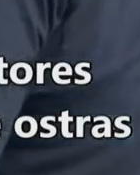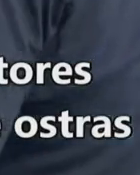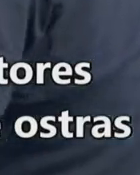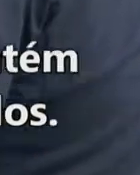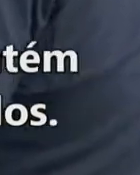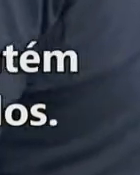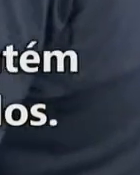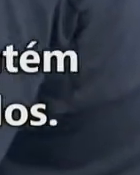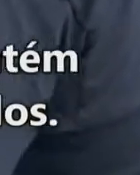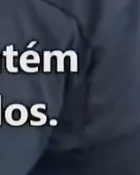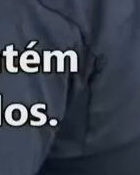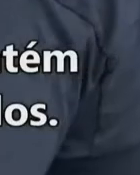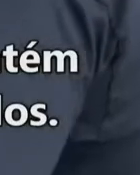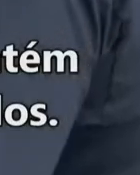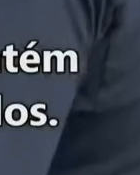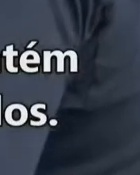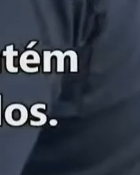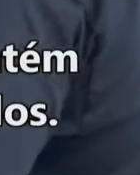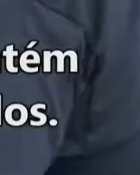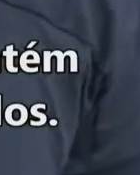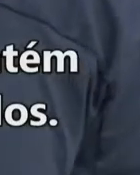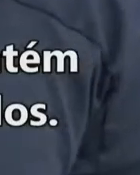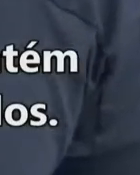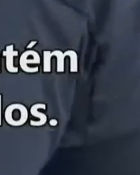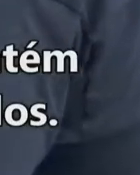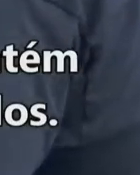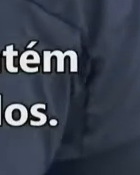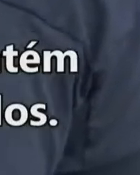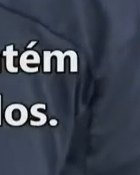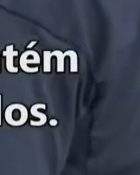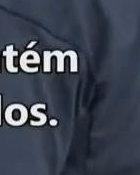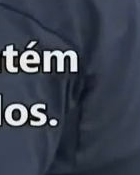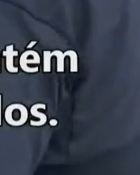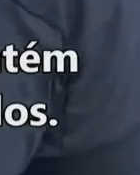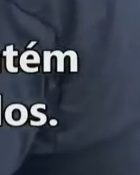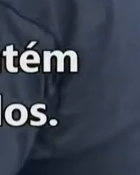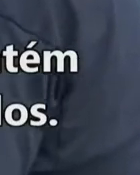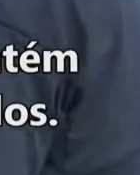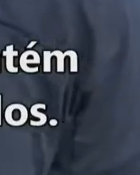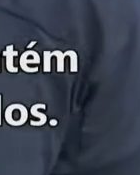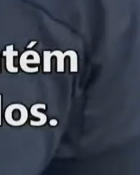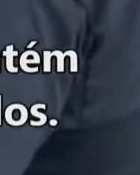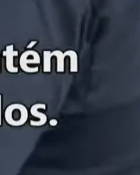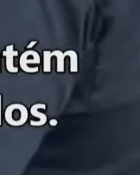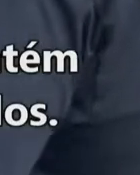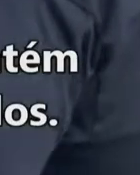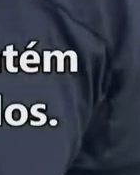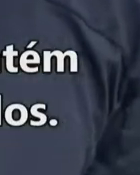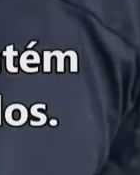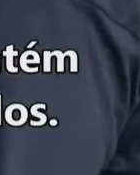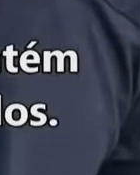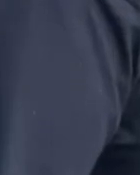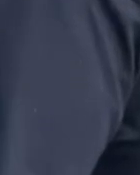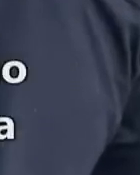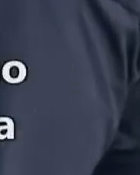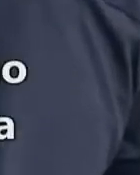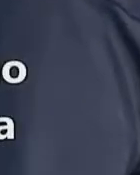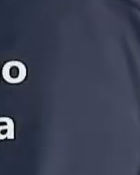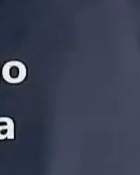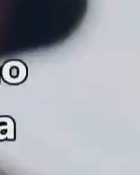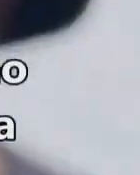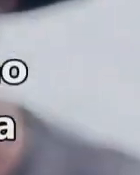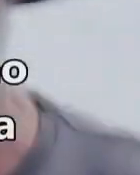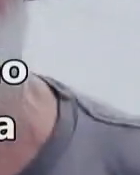ostras e outros infortunes da maré vermelha que mantém produtivas as fazendas durante alguns períodos. Na